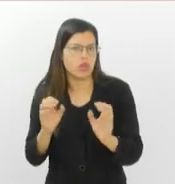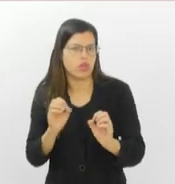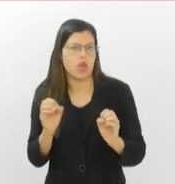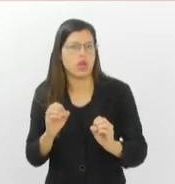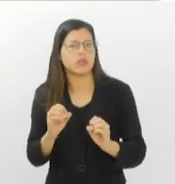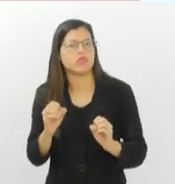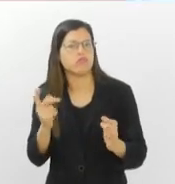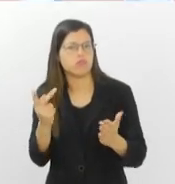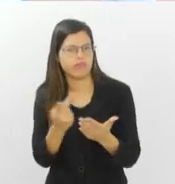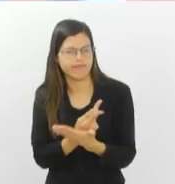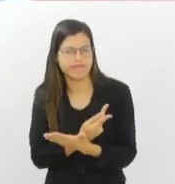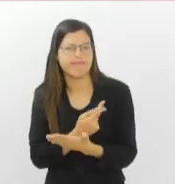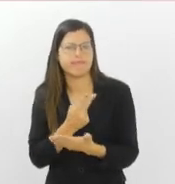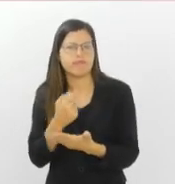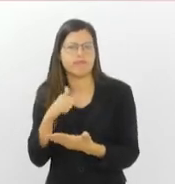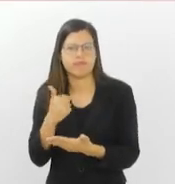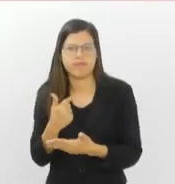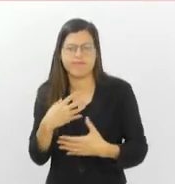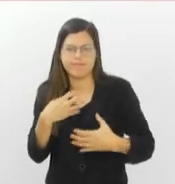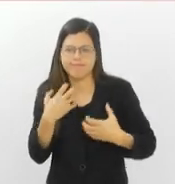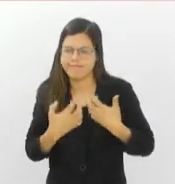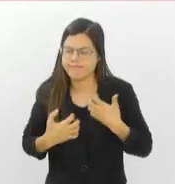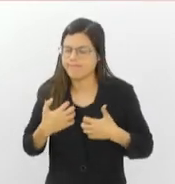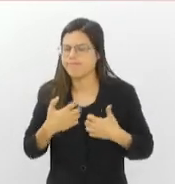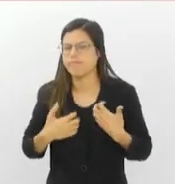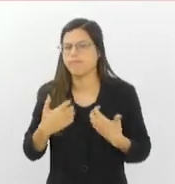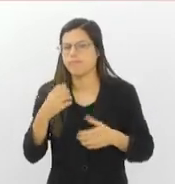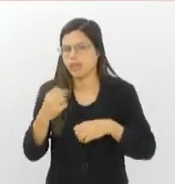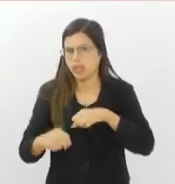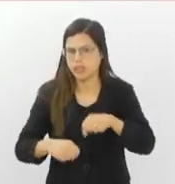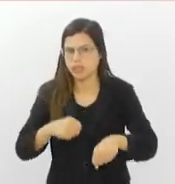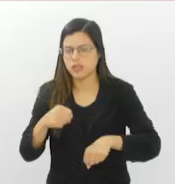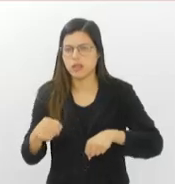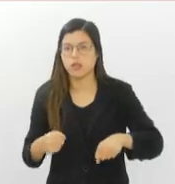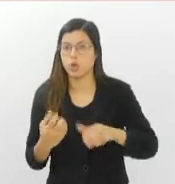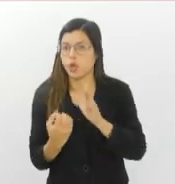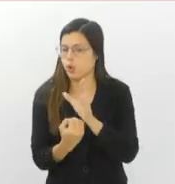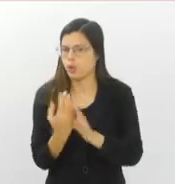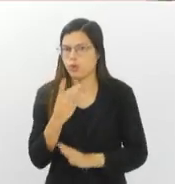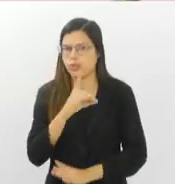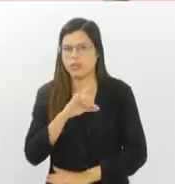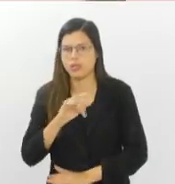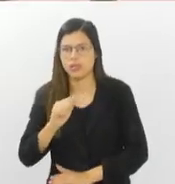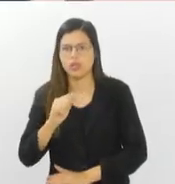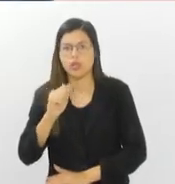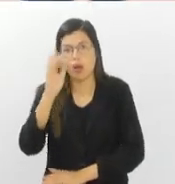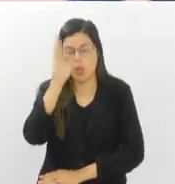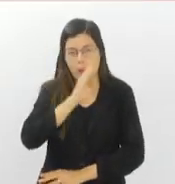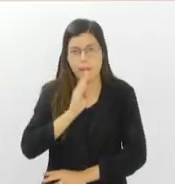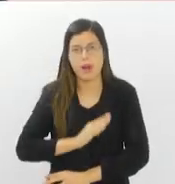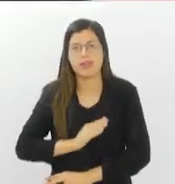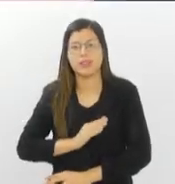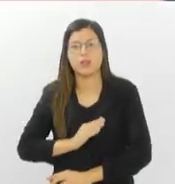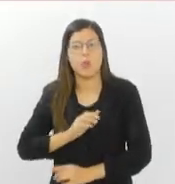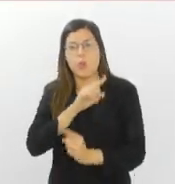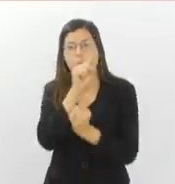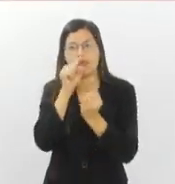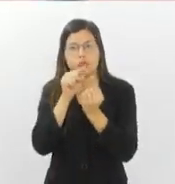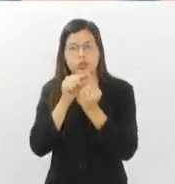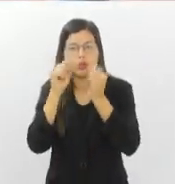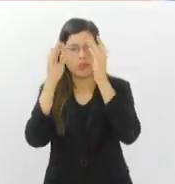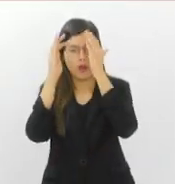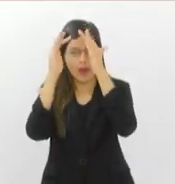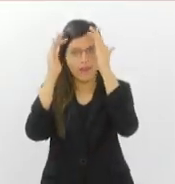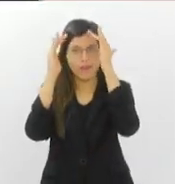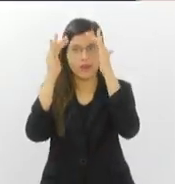causou muita indignação com os ciclistas e surgiu essa data em âmbito nacional para que se reflita sobre a